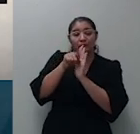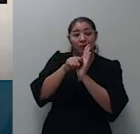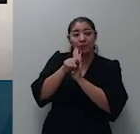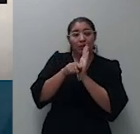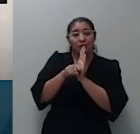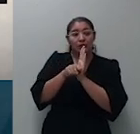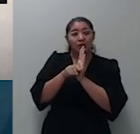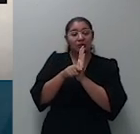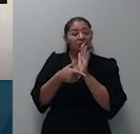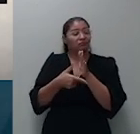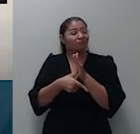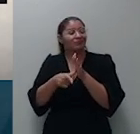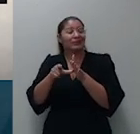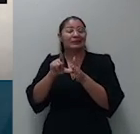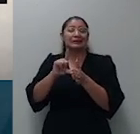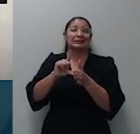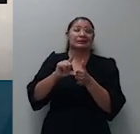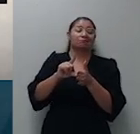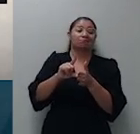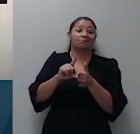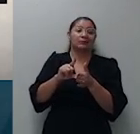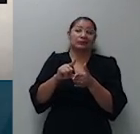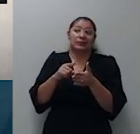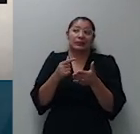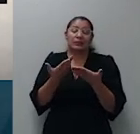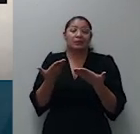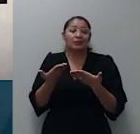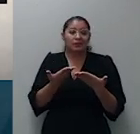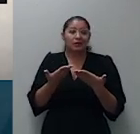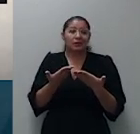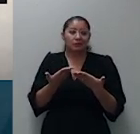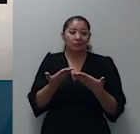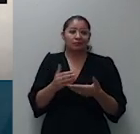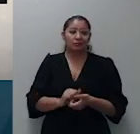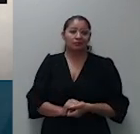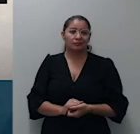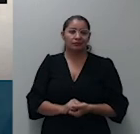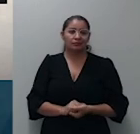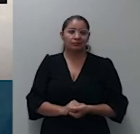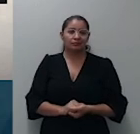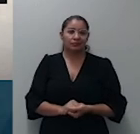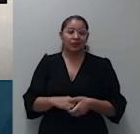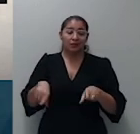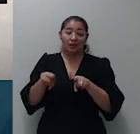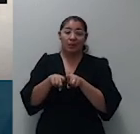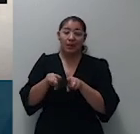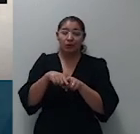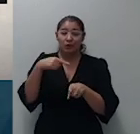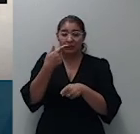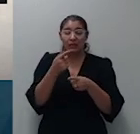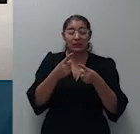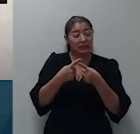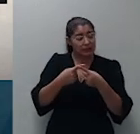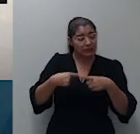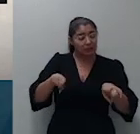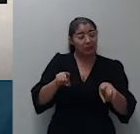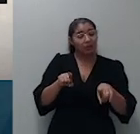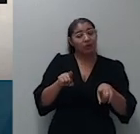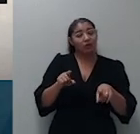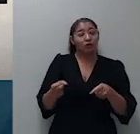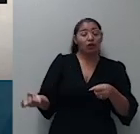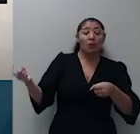e de qualquer modo eu penso que serão também dois casos simples de resolver depois retomamos os